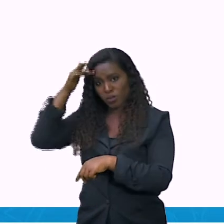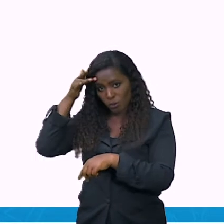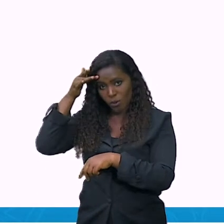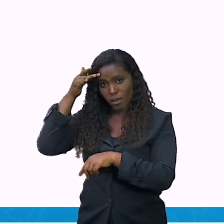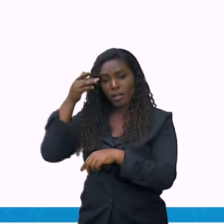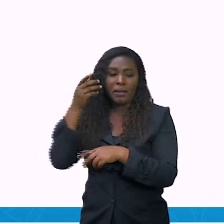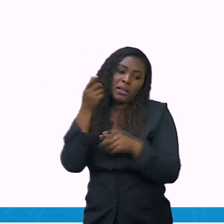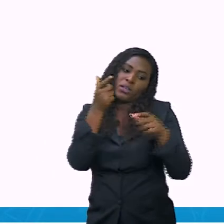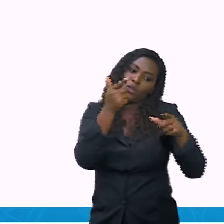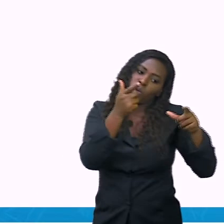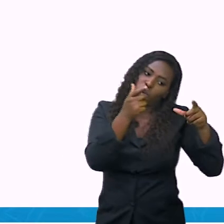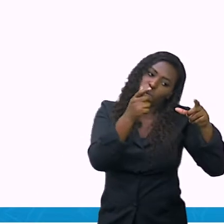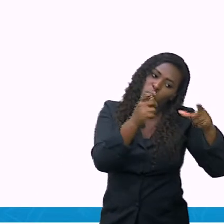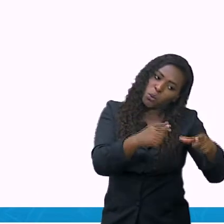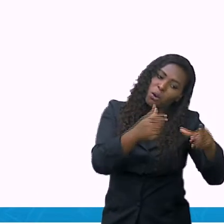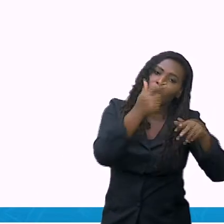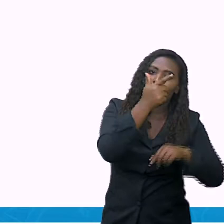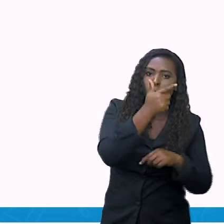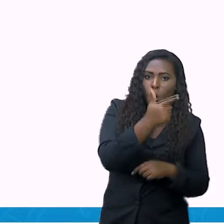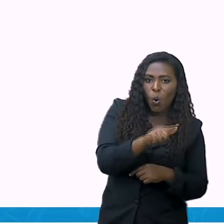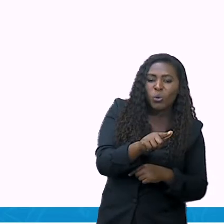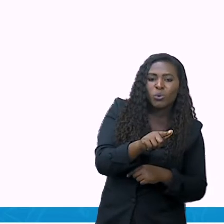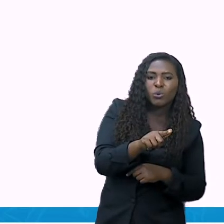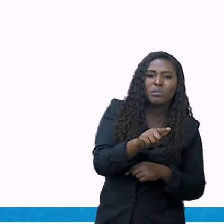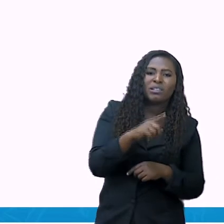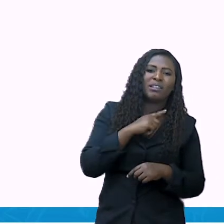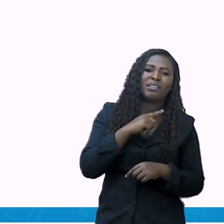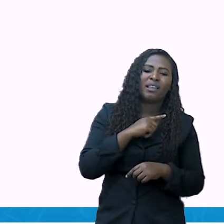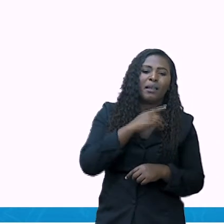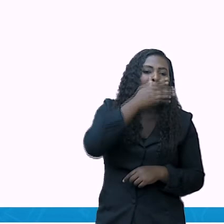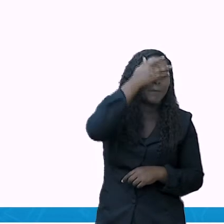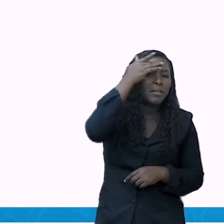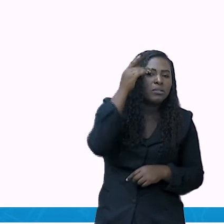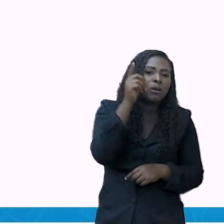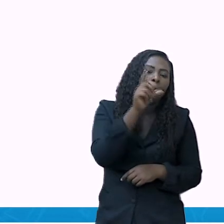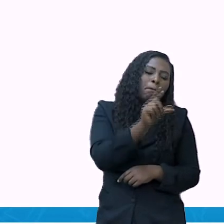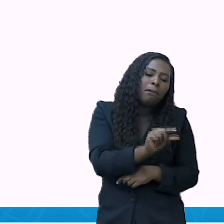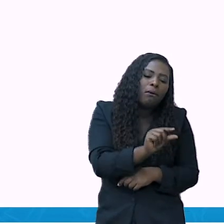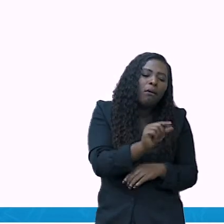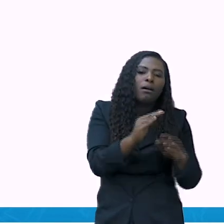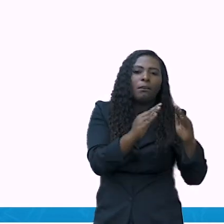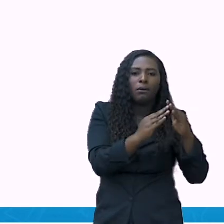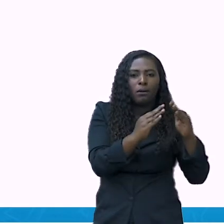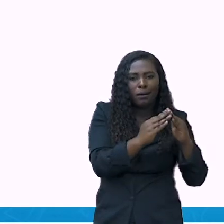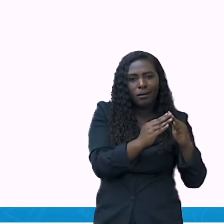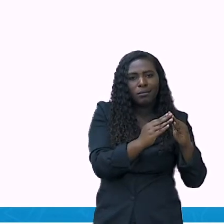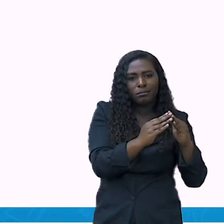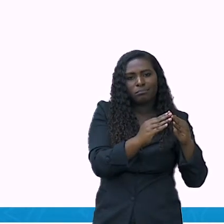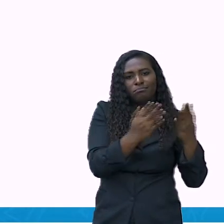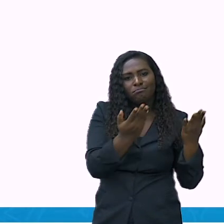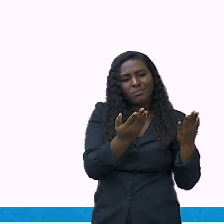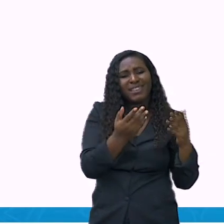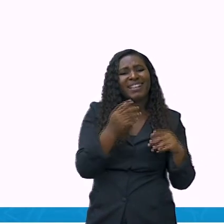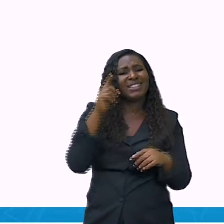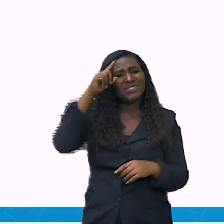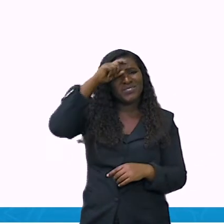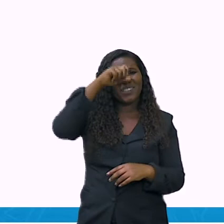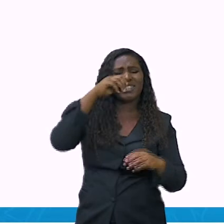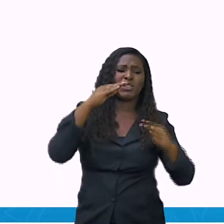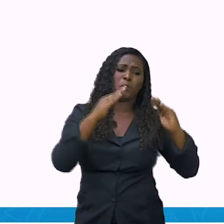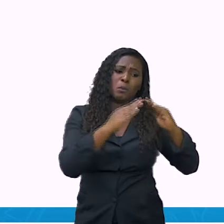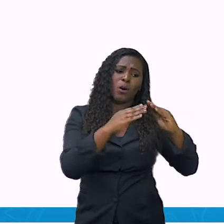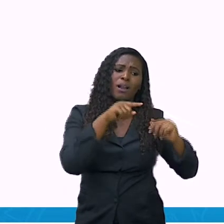anecúmenas, onde a sobrevivência do ser humano é dificultada por